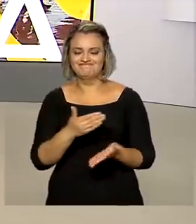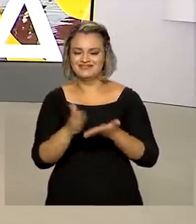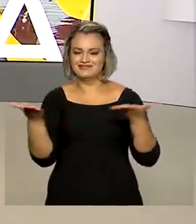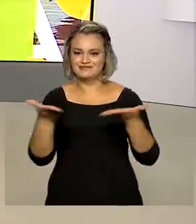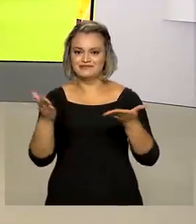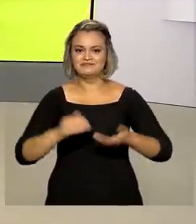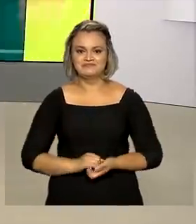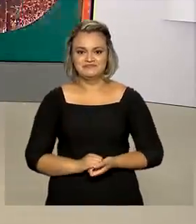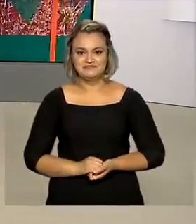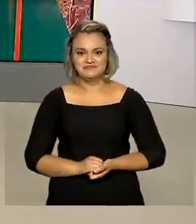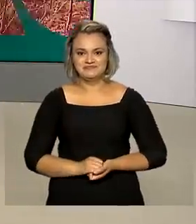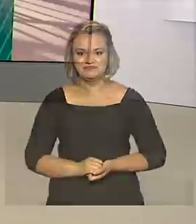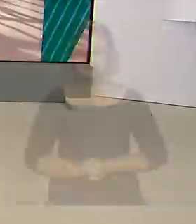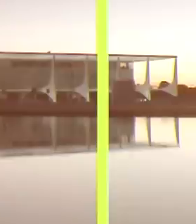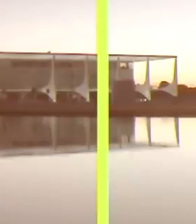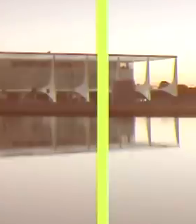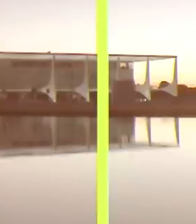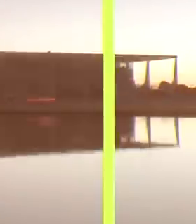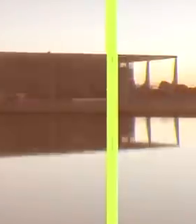Brasil em Dia já está no ar.